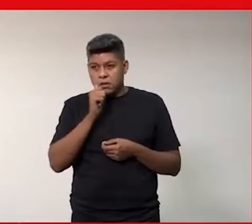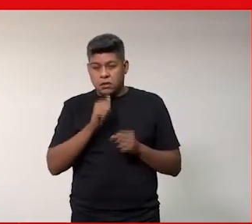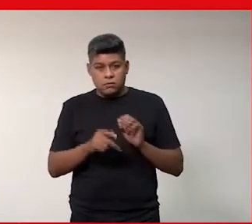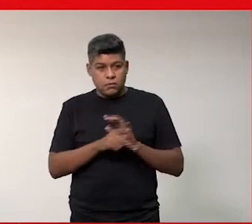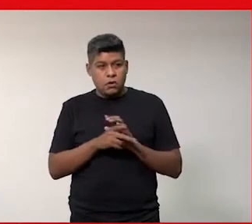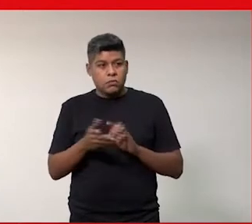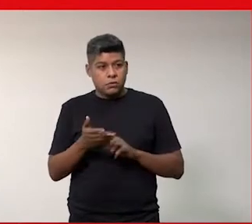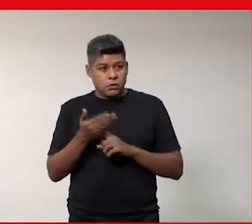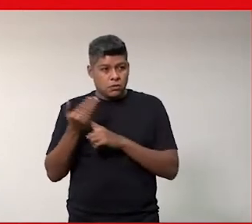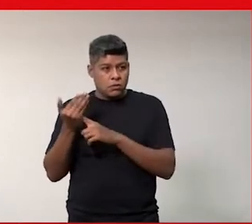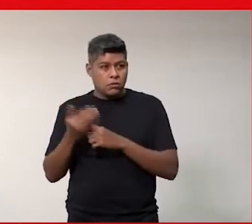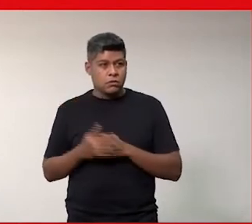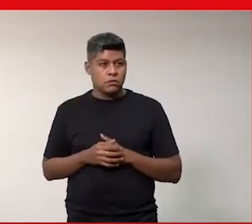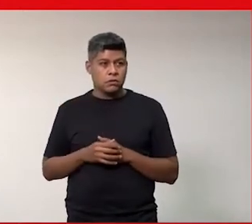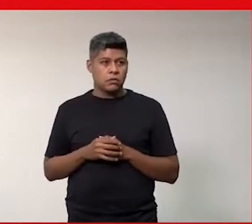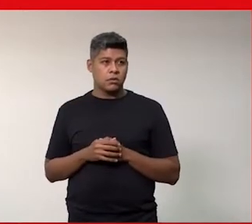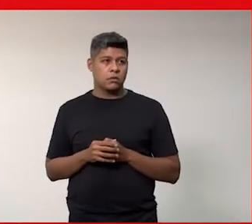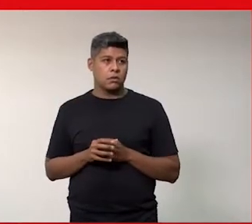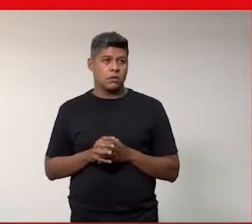tecnológico